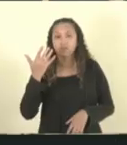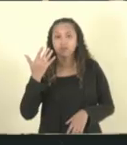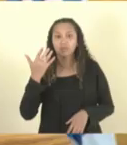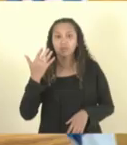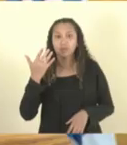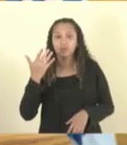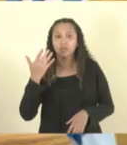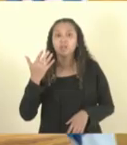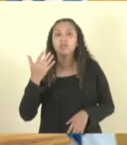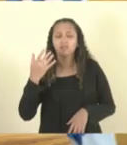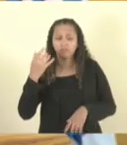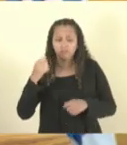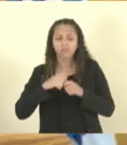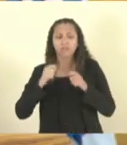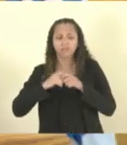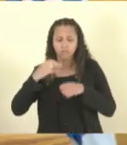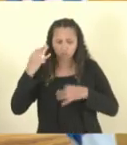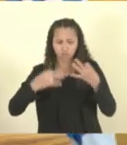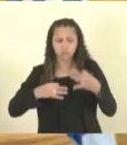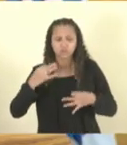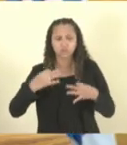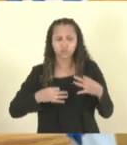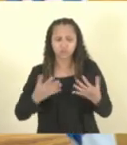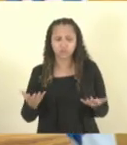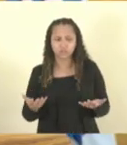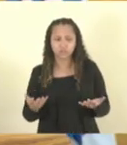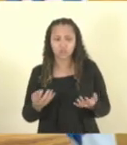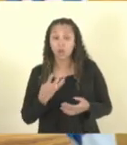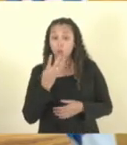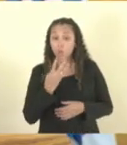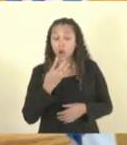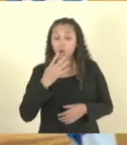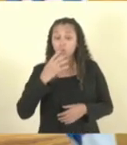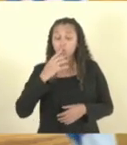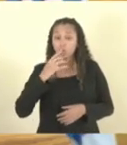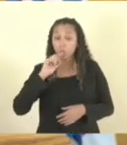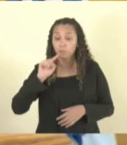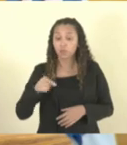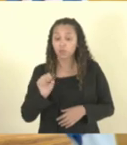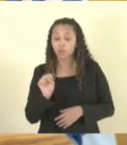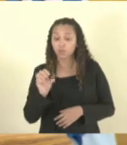fazer justiça, 4 mil e 800 reais,